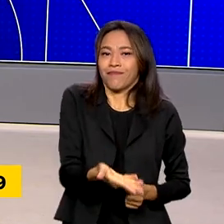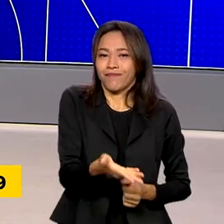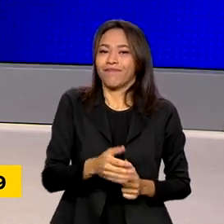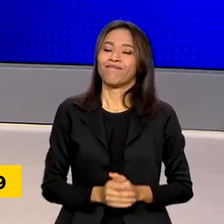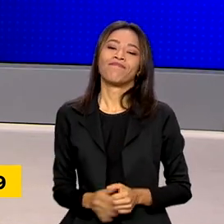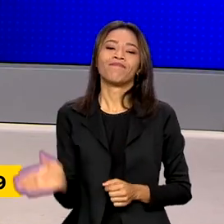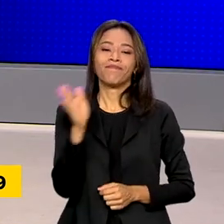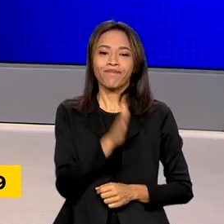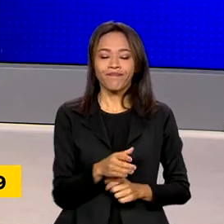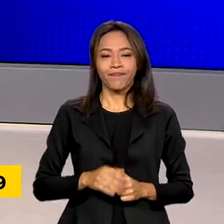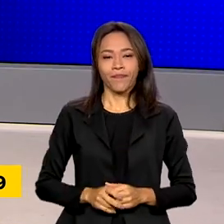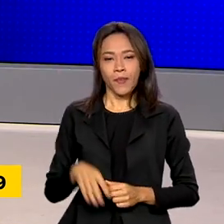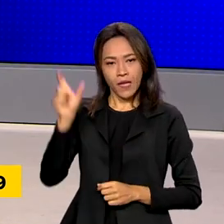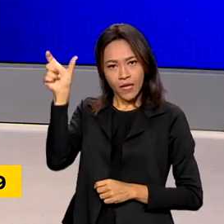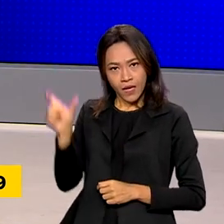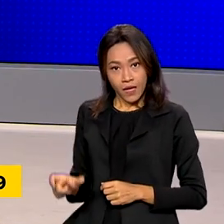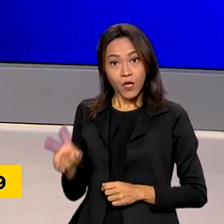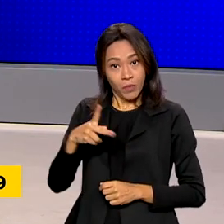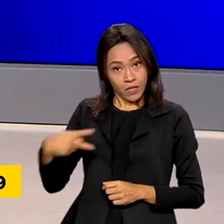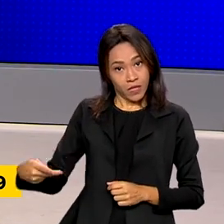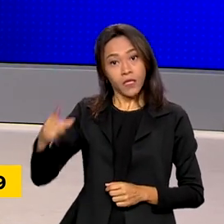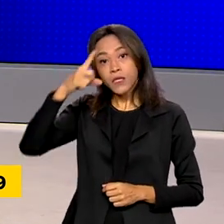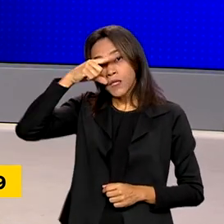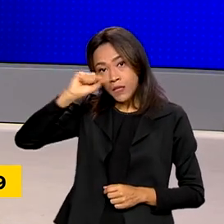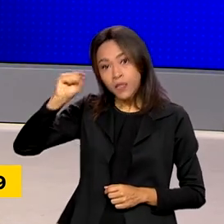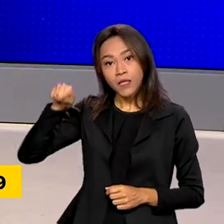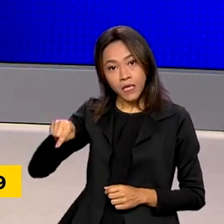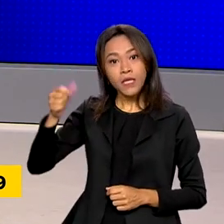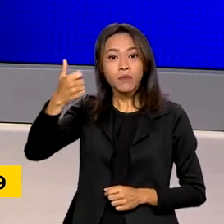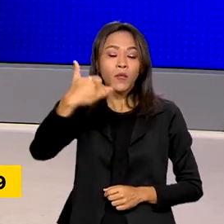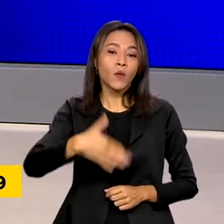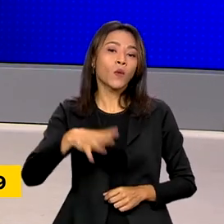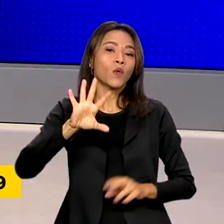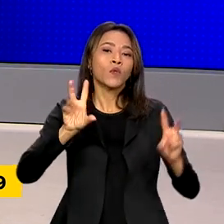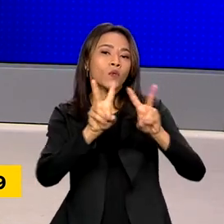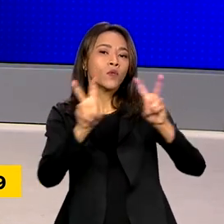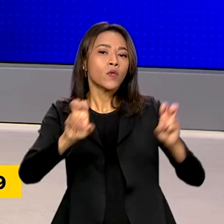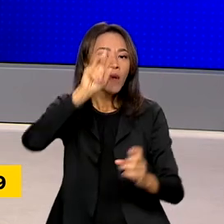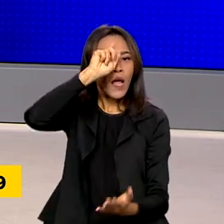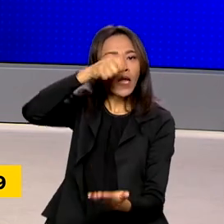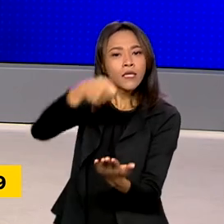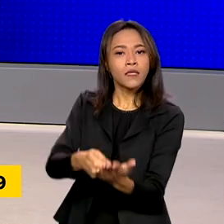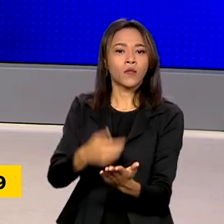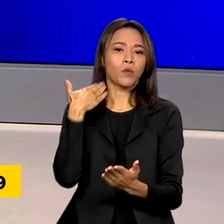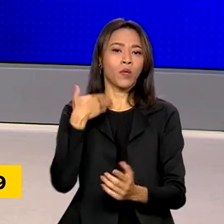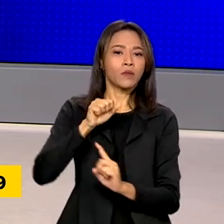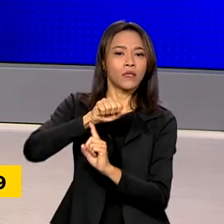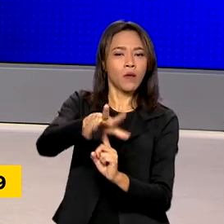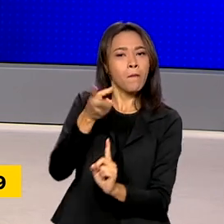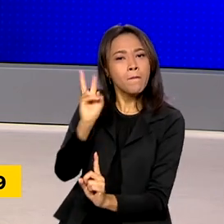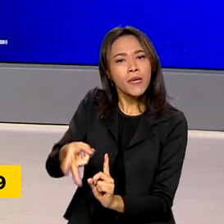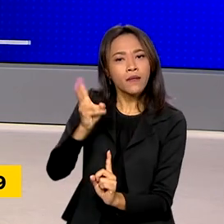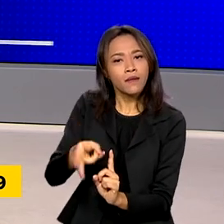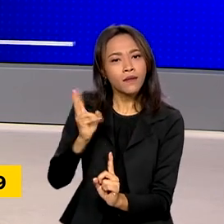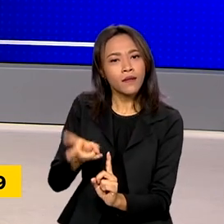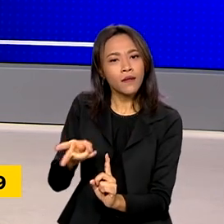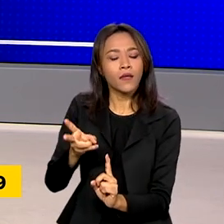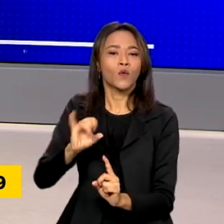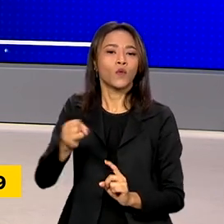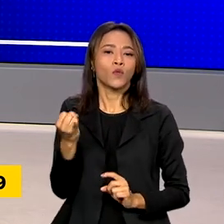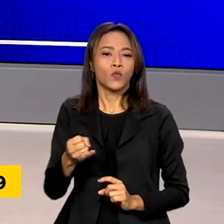E o presidente em exercício também falou sobre a decisão do Banco Central em manter a taxa de juros em 13